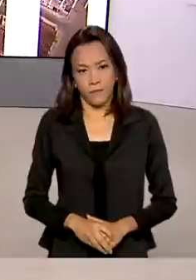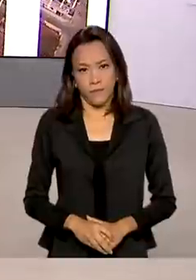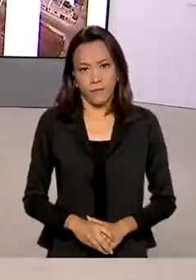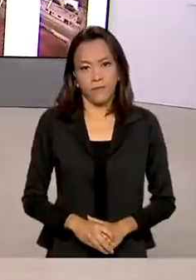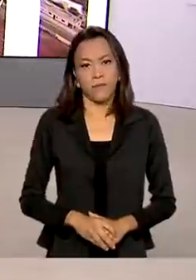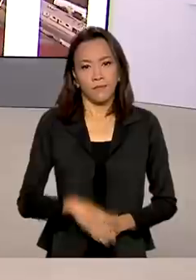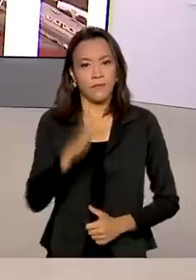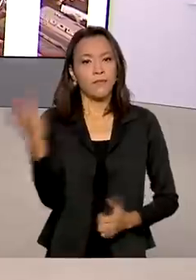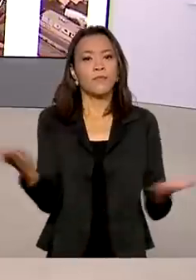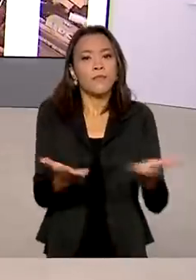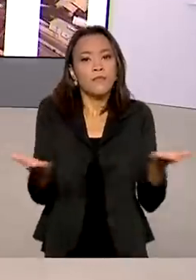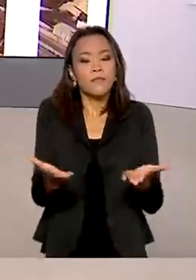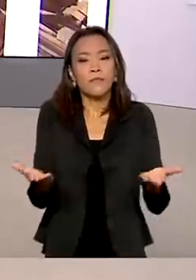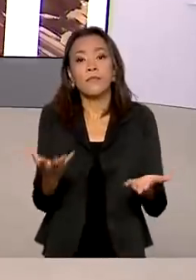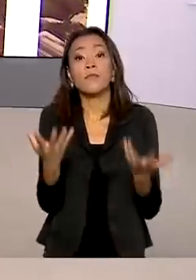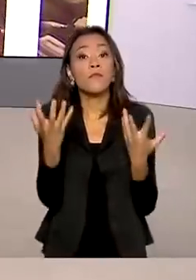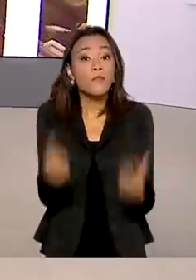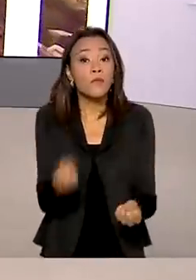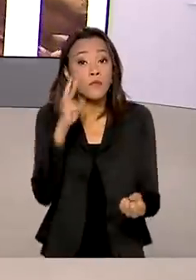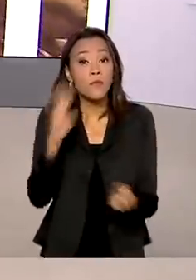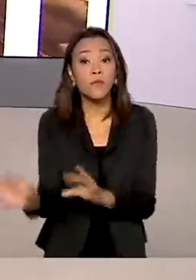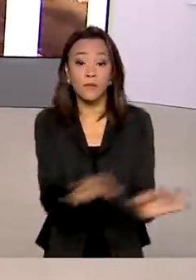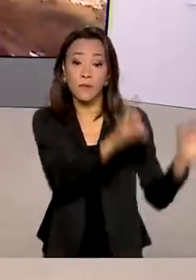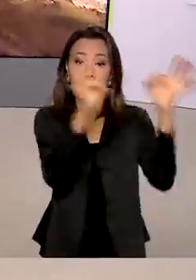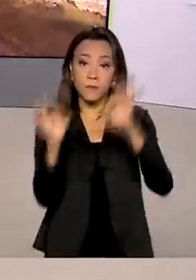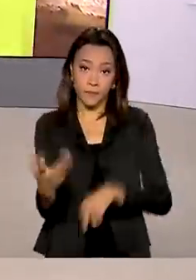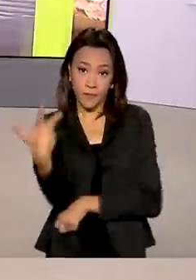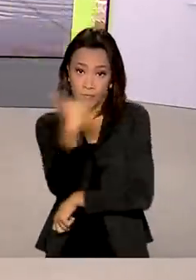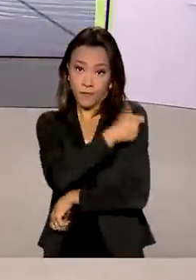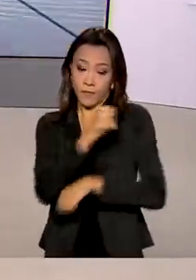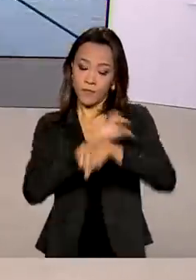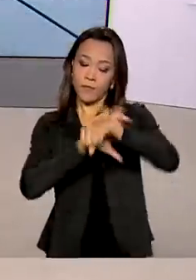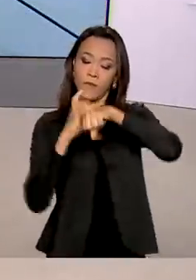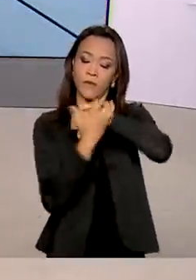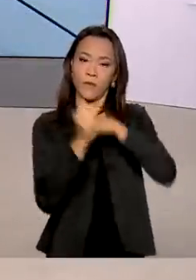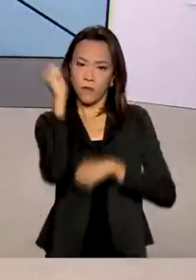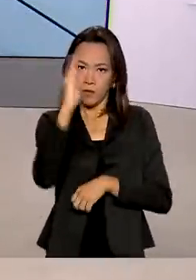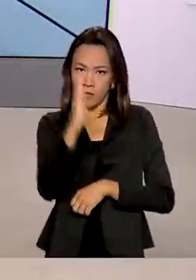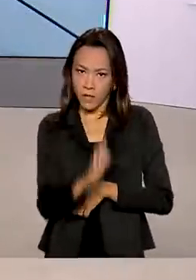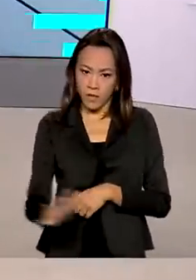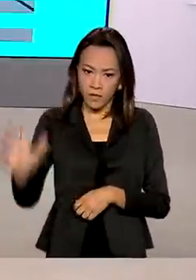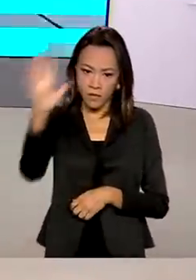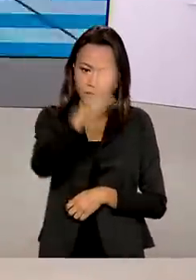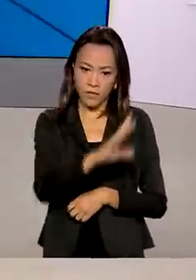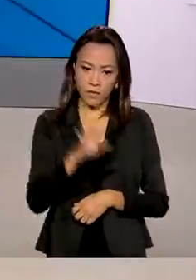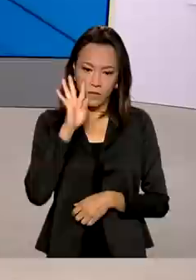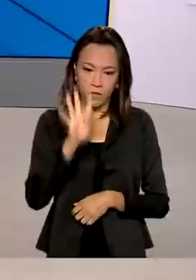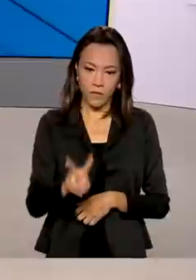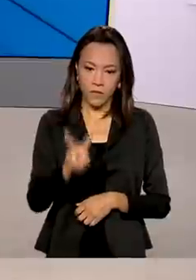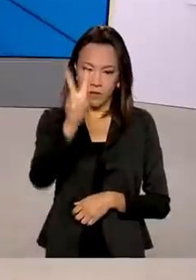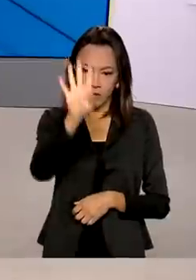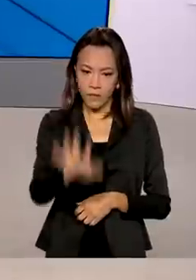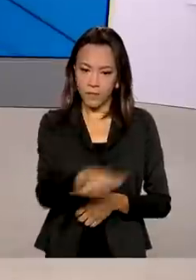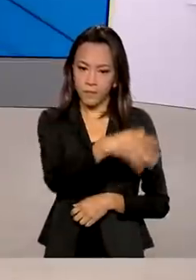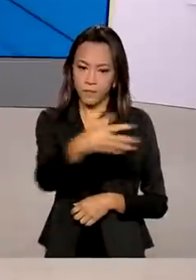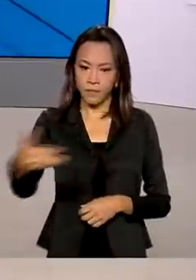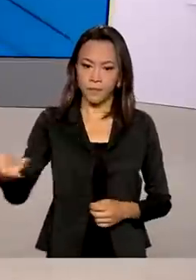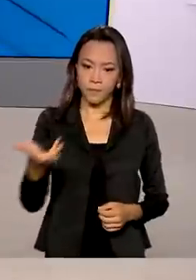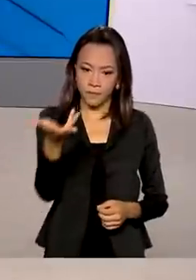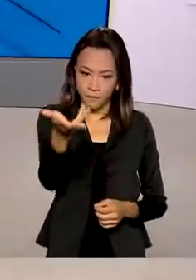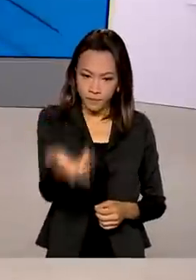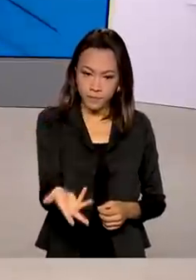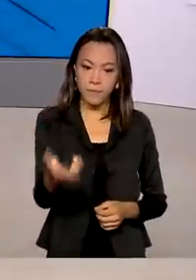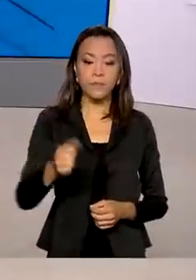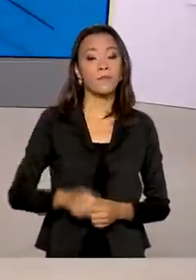Agora a gente confere como está a vacinação contra a Covid-19 no país, os números aparecem aqui no nosso telão, acompanhe comigo. O